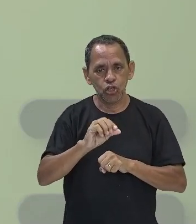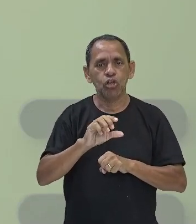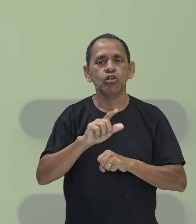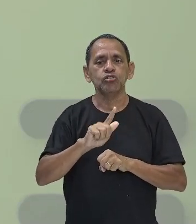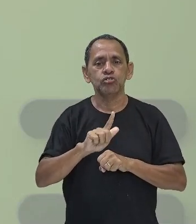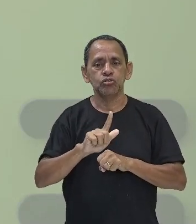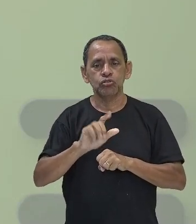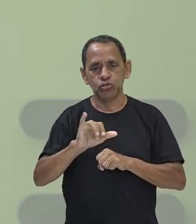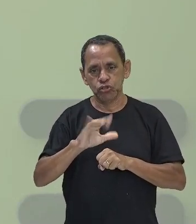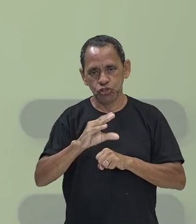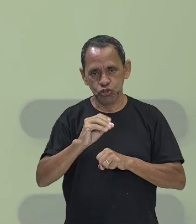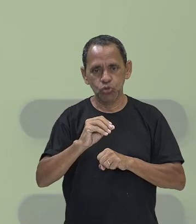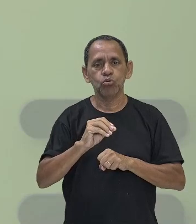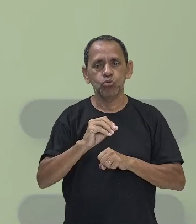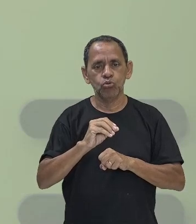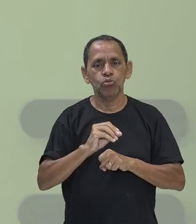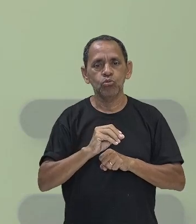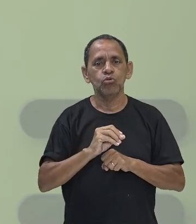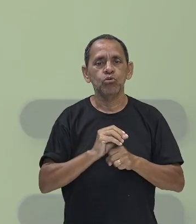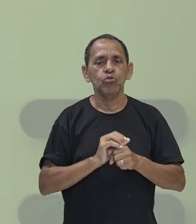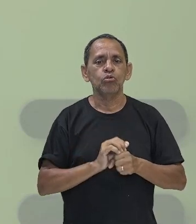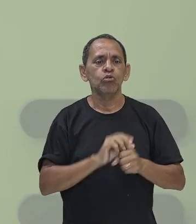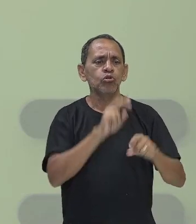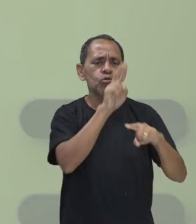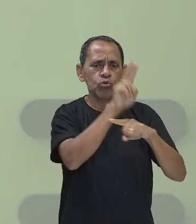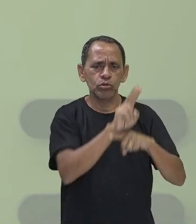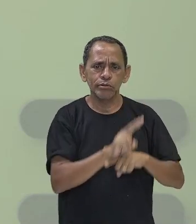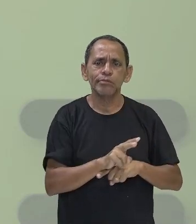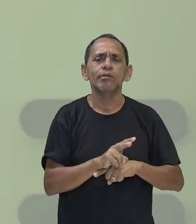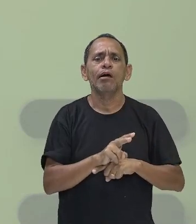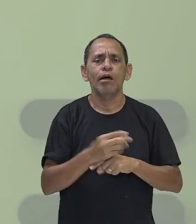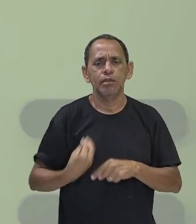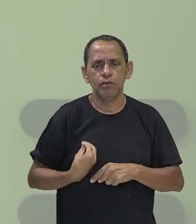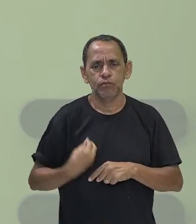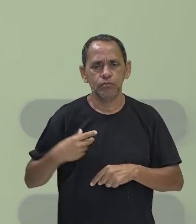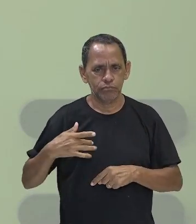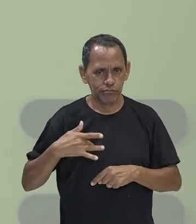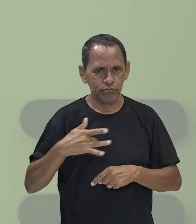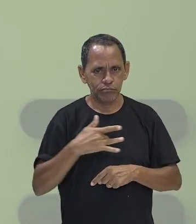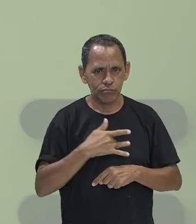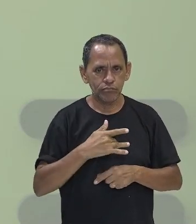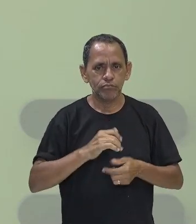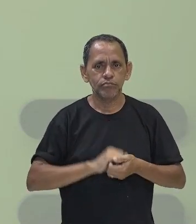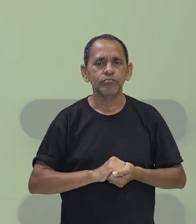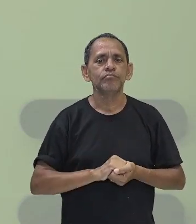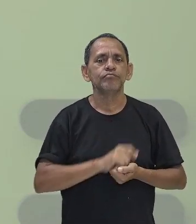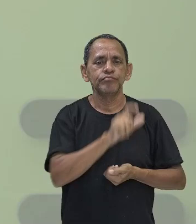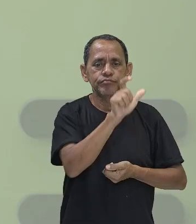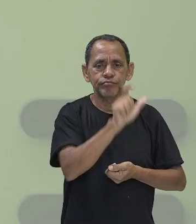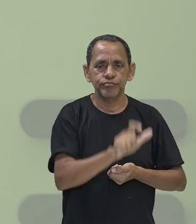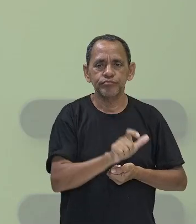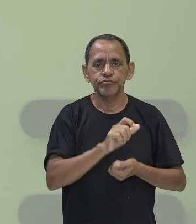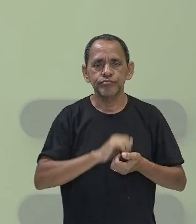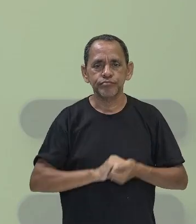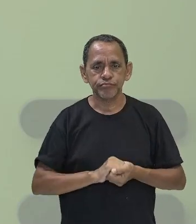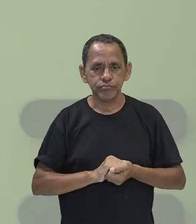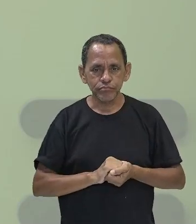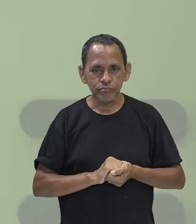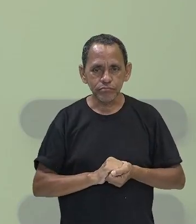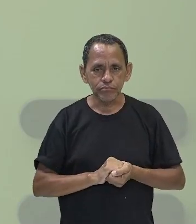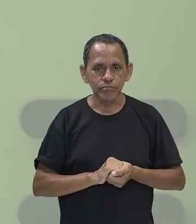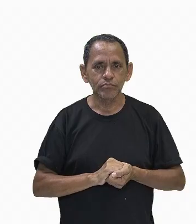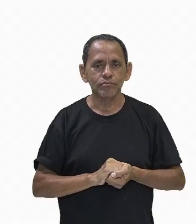mantermos a nossa vida de uma forma mais saudável. Então, vamos conhecer aí um pouquinho do Sistema